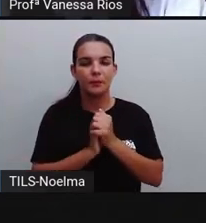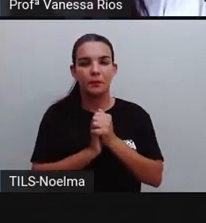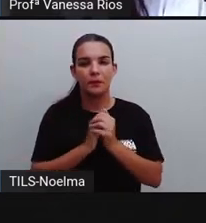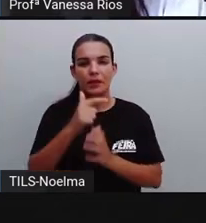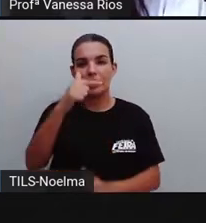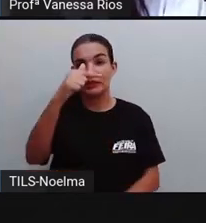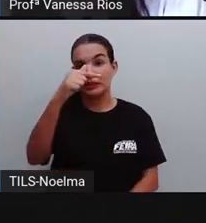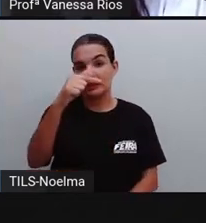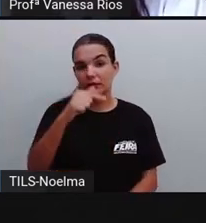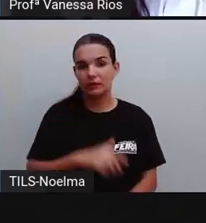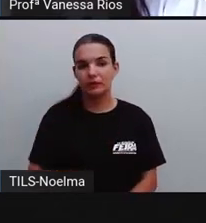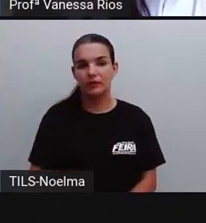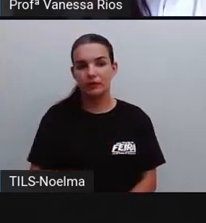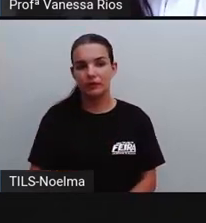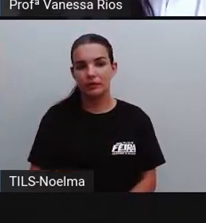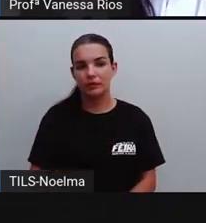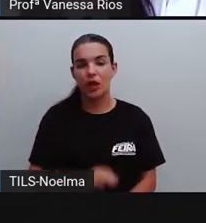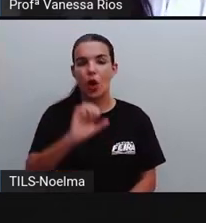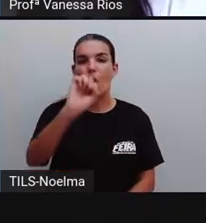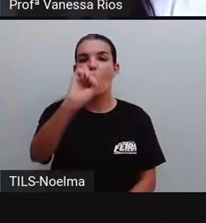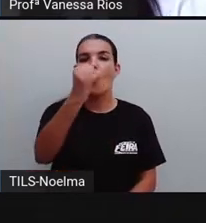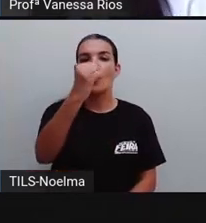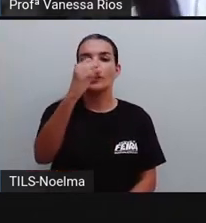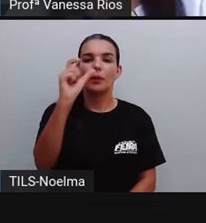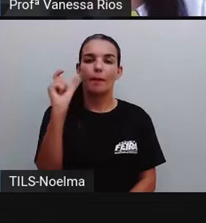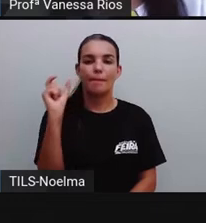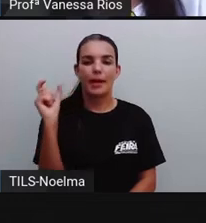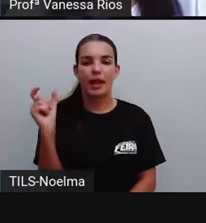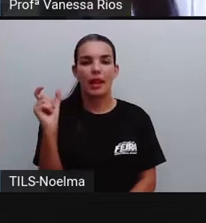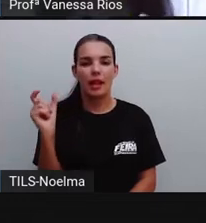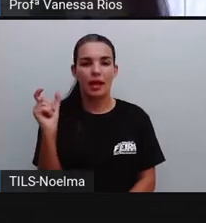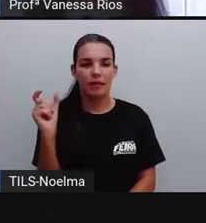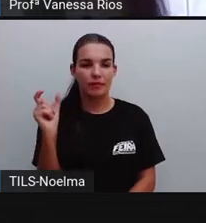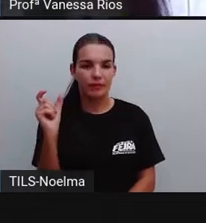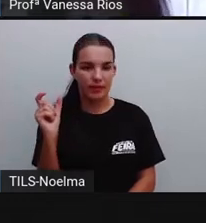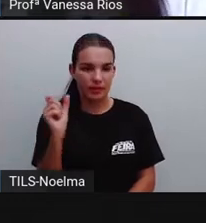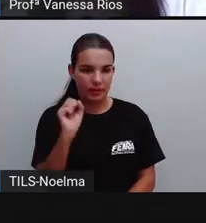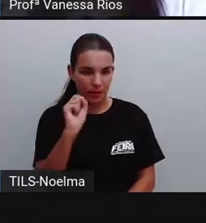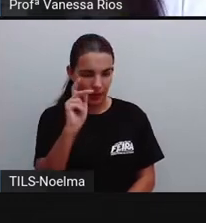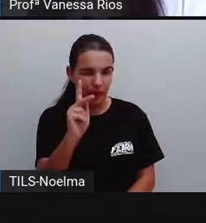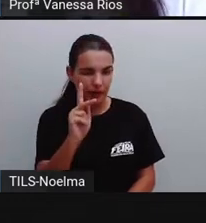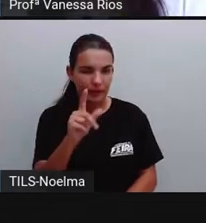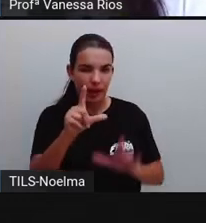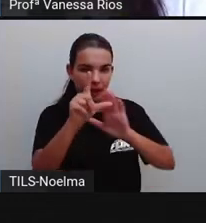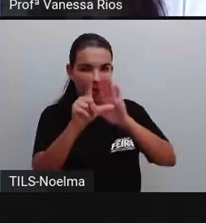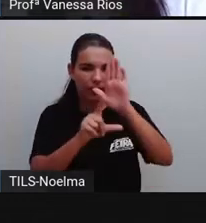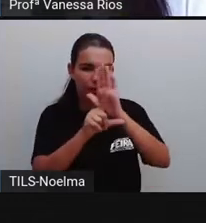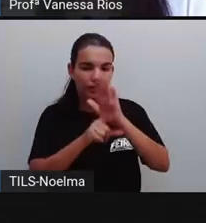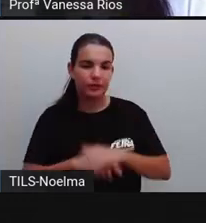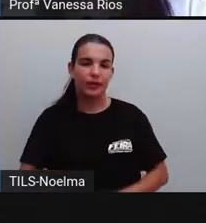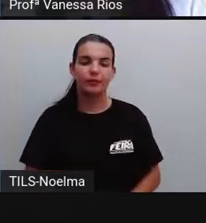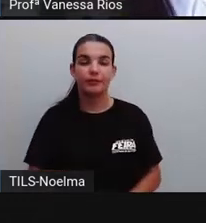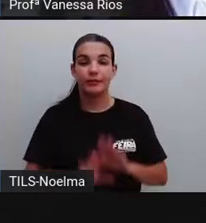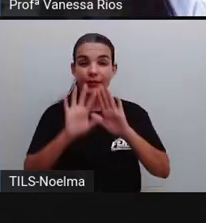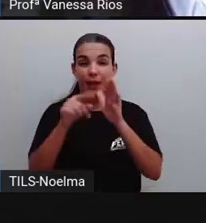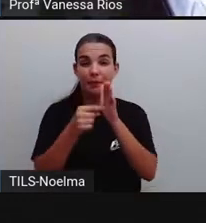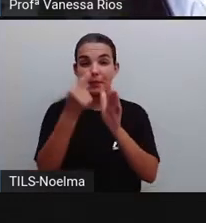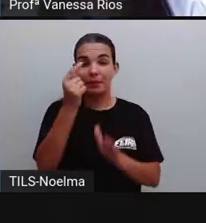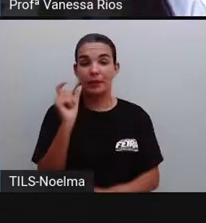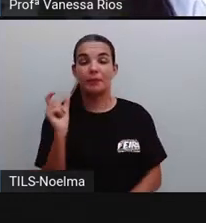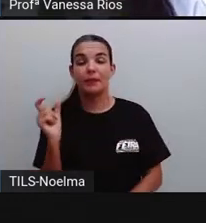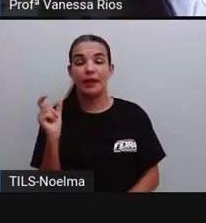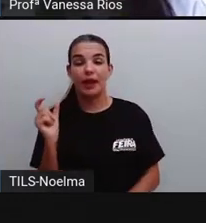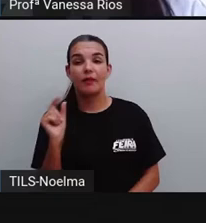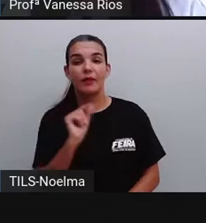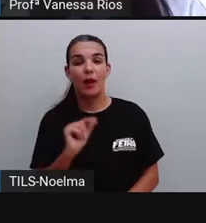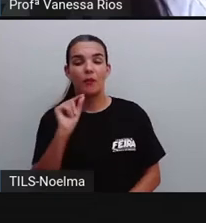São sete... São oito palavras, isso. Oito palavras na minha lista. E a primeira palavra, a Pró